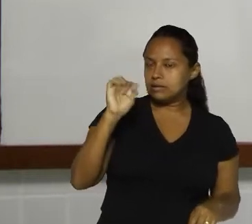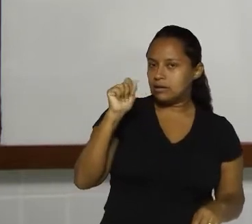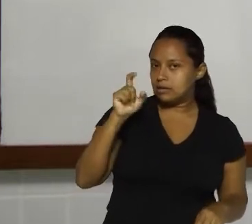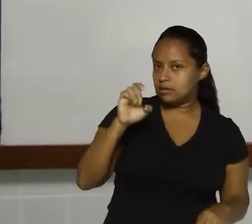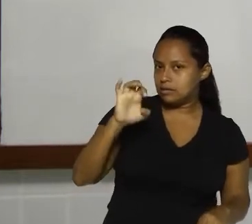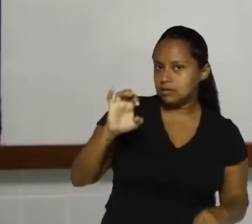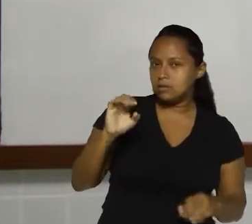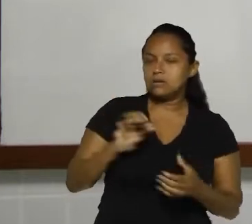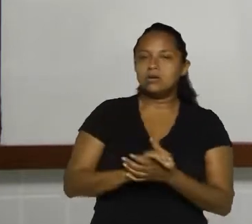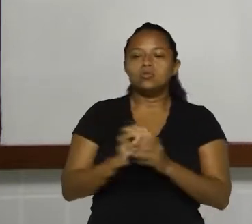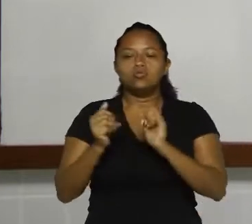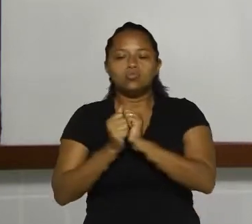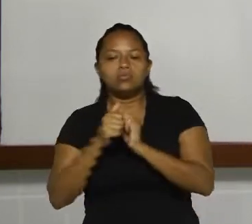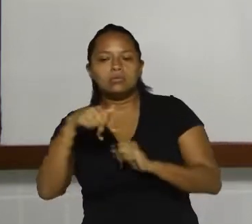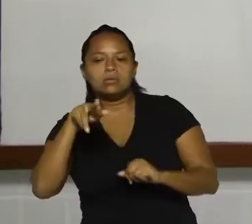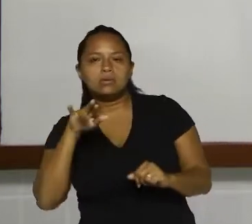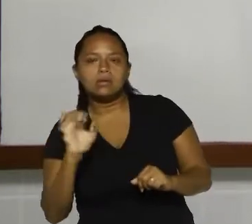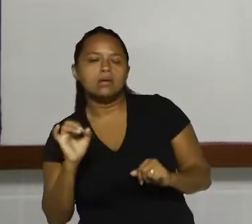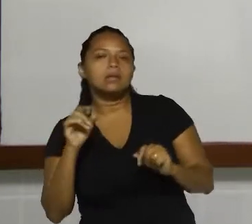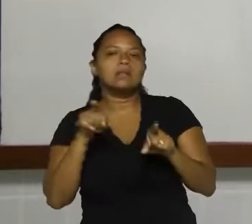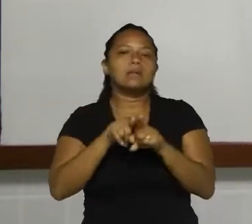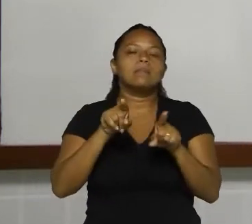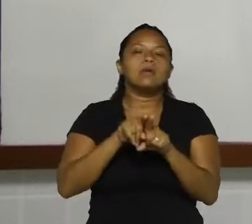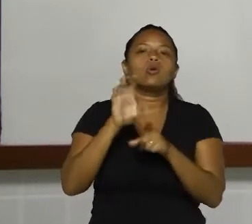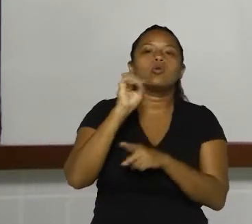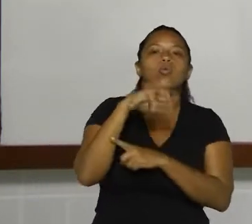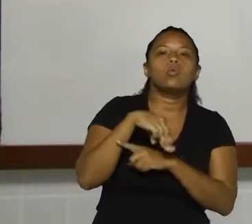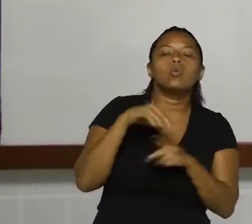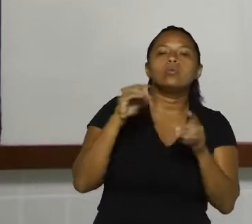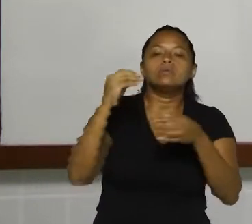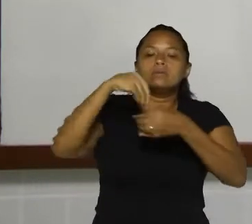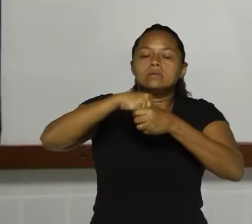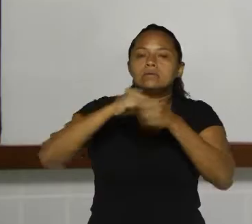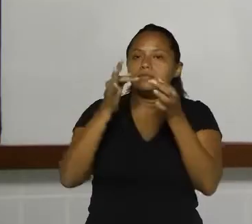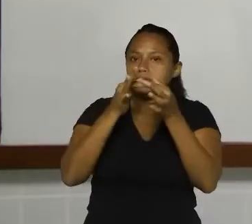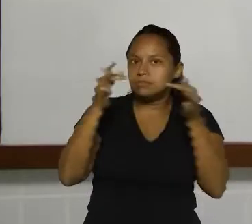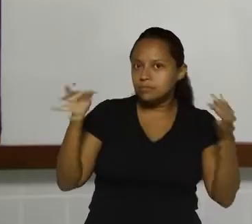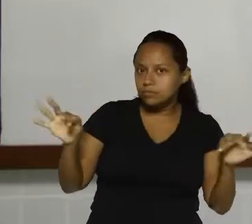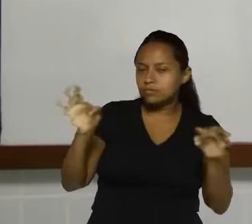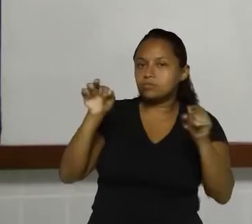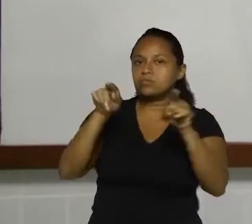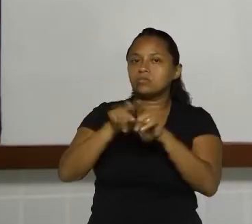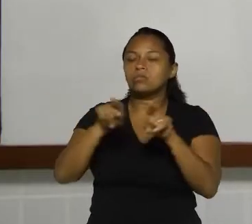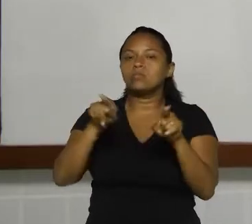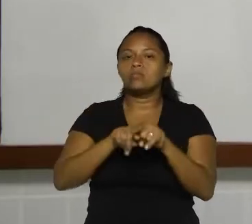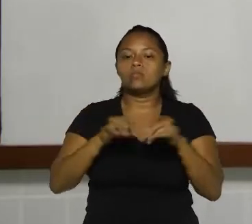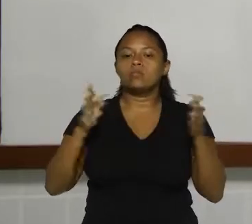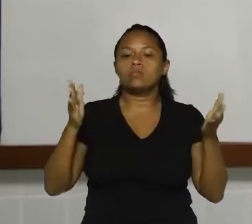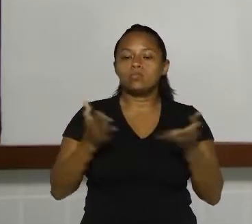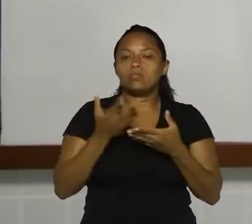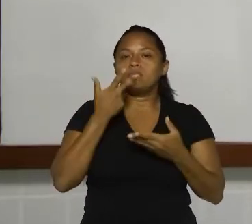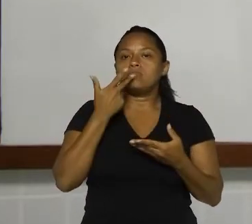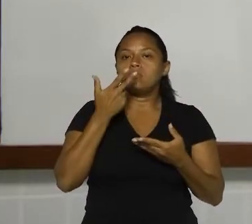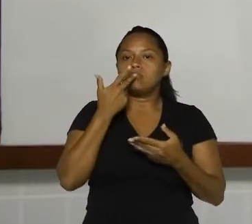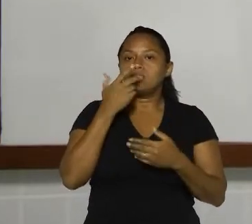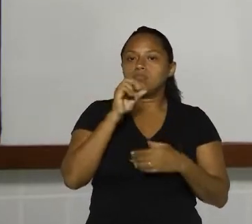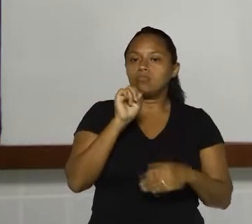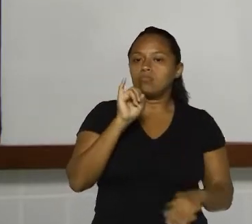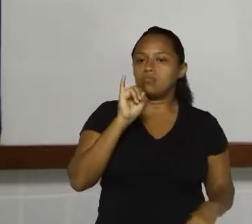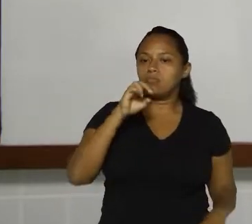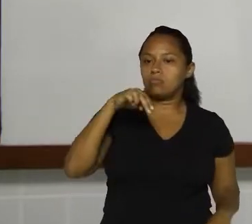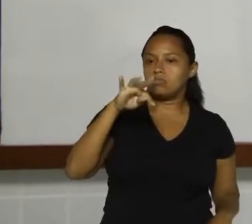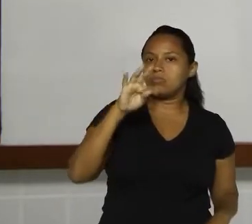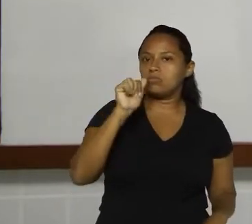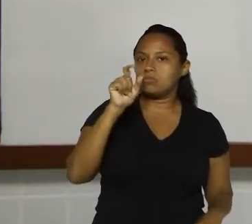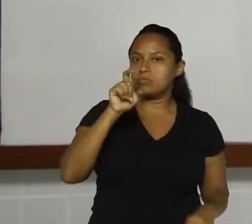né? O que com a função sintática dessa palavra dentro de uma oração. E hoje nós vamos falar de sintaxe propriamente que tem